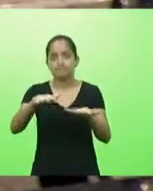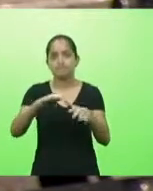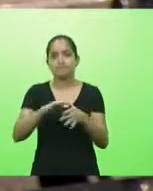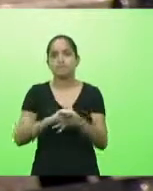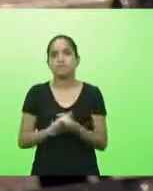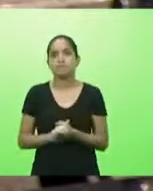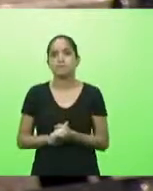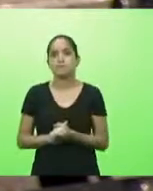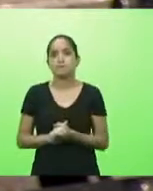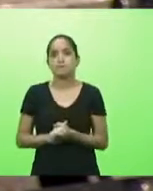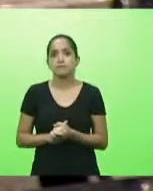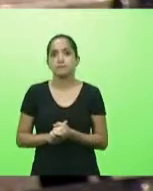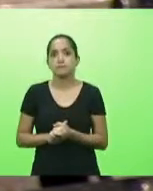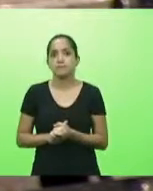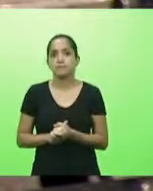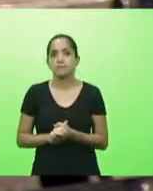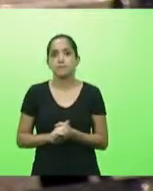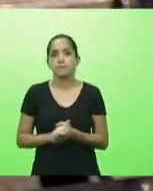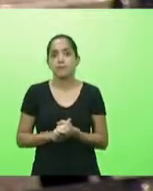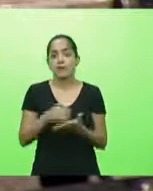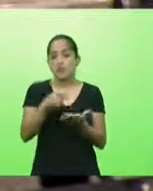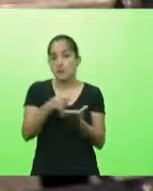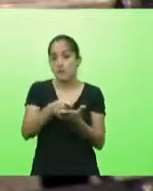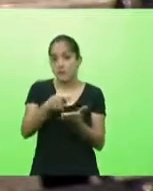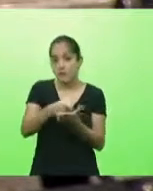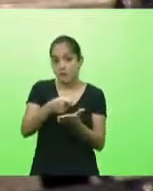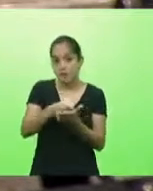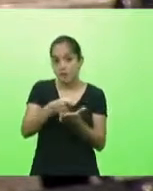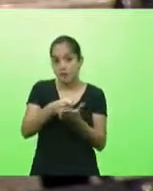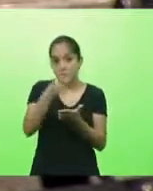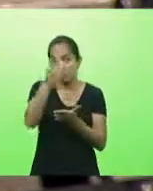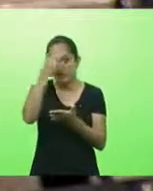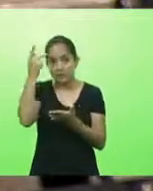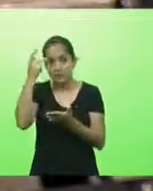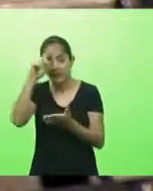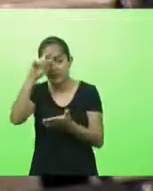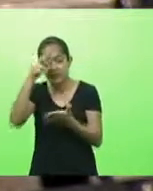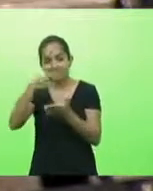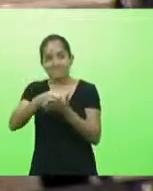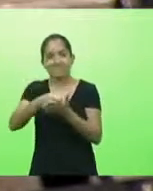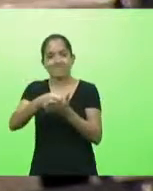mais 30 segundos deputado forçam as pessoas a tomarem atitudes